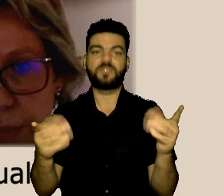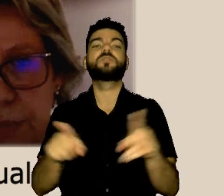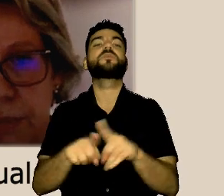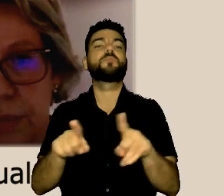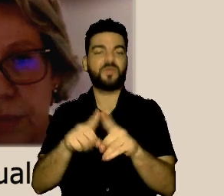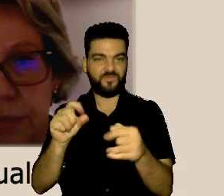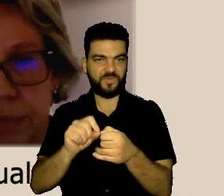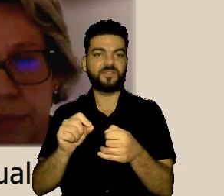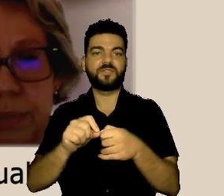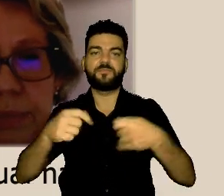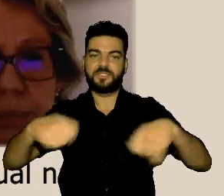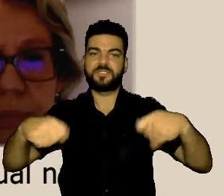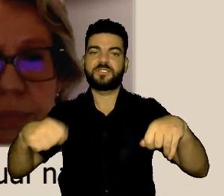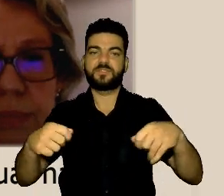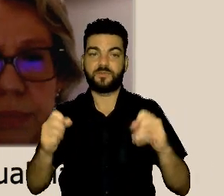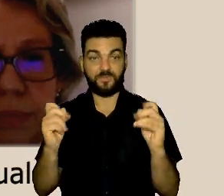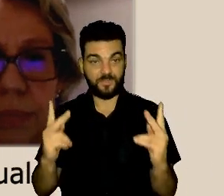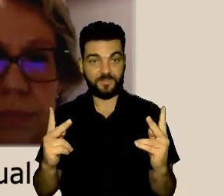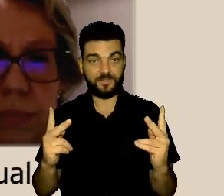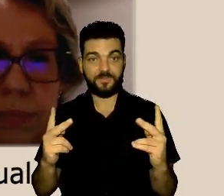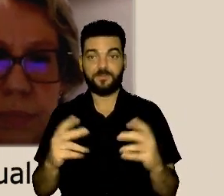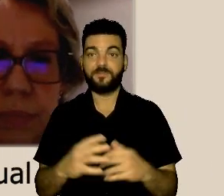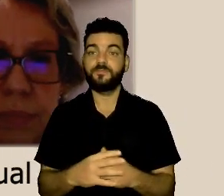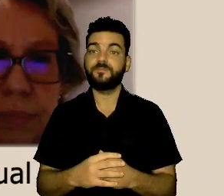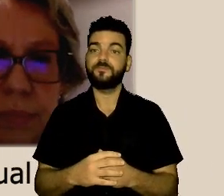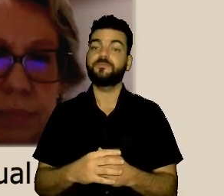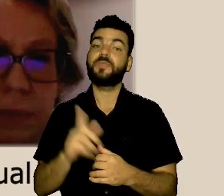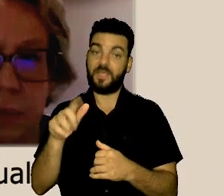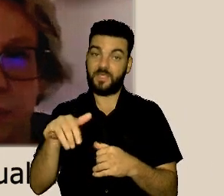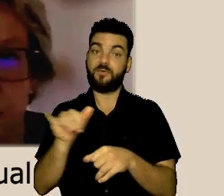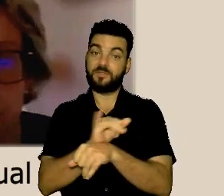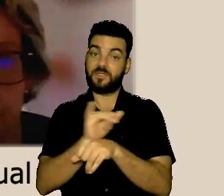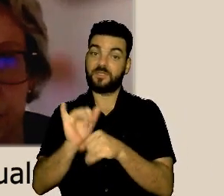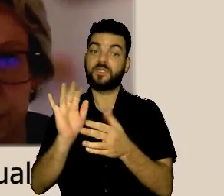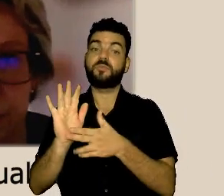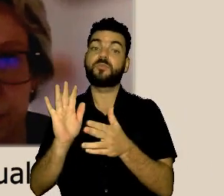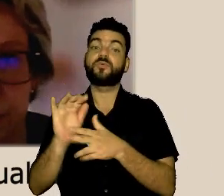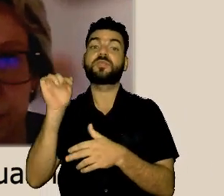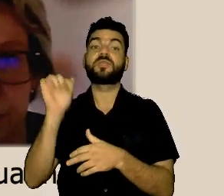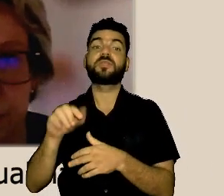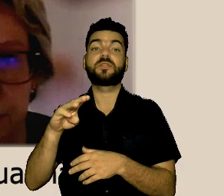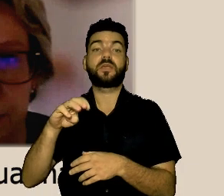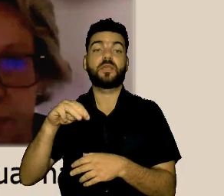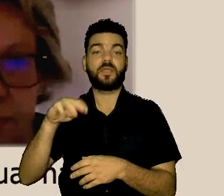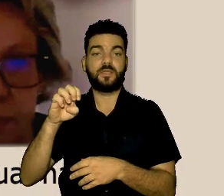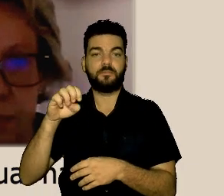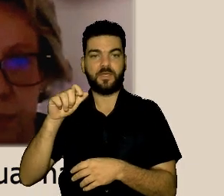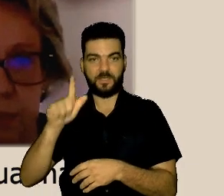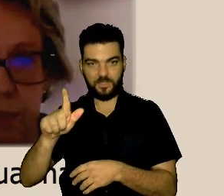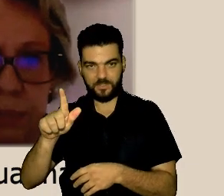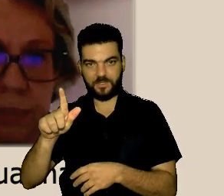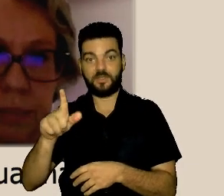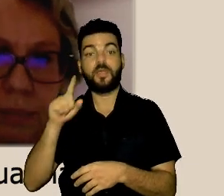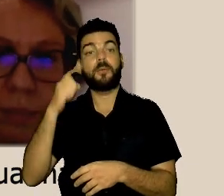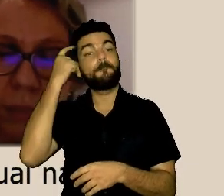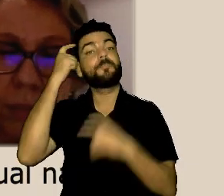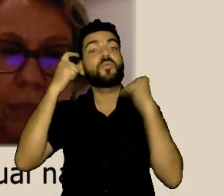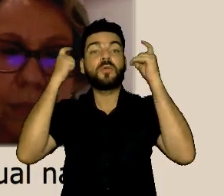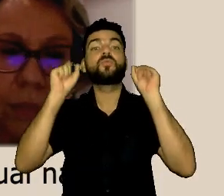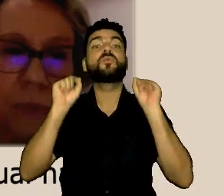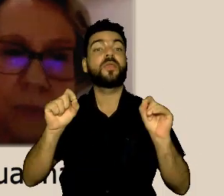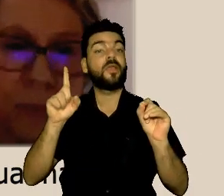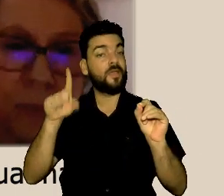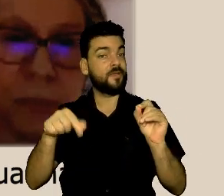inclusiva da nossa escola visando facilitar o acesso daquelas pessoas que tenham